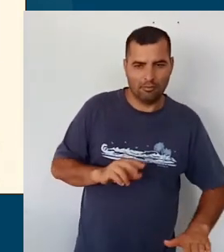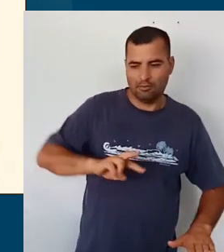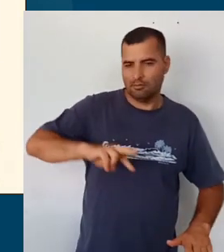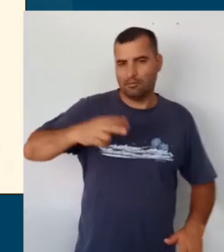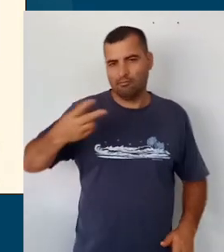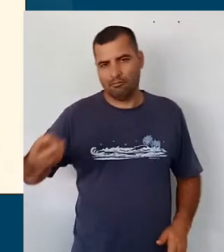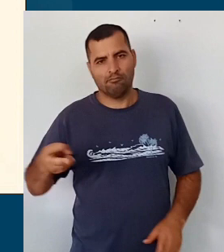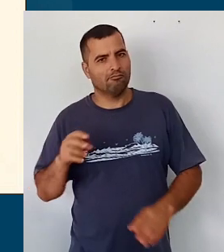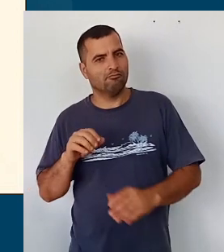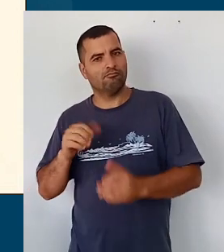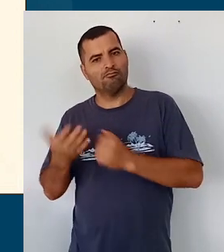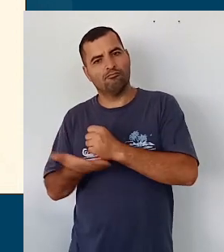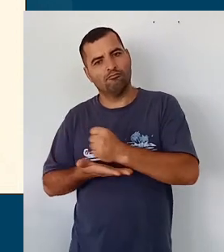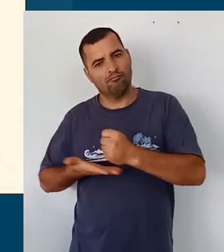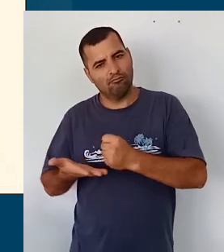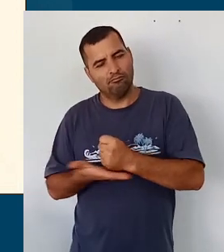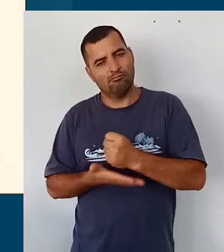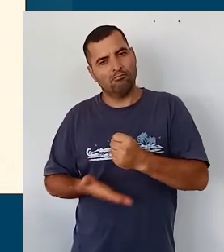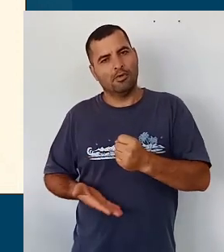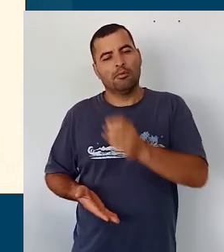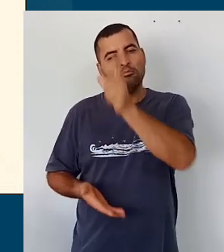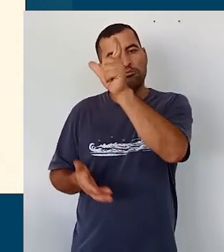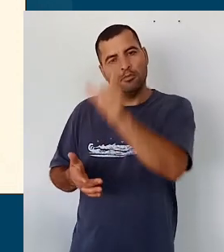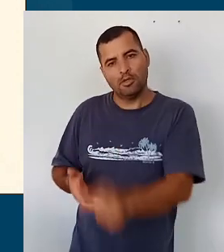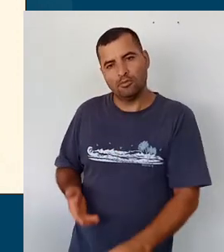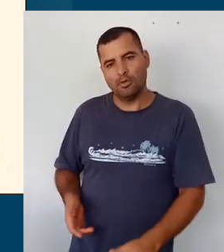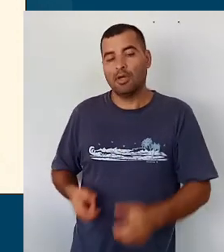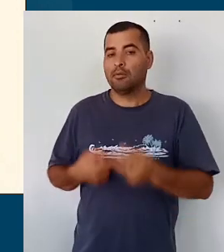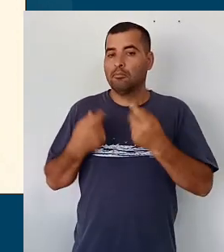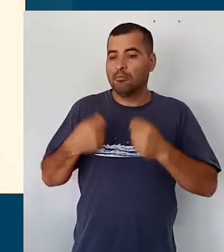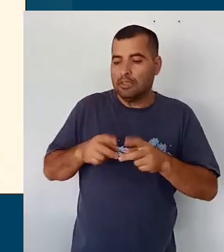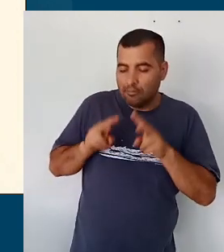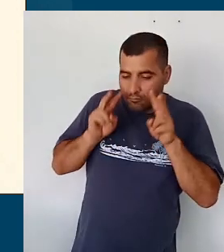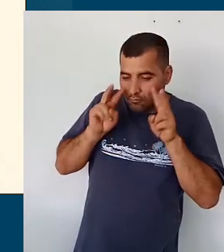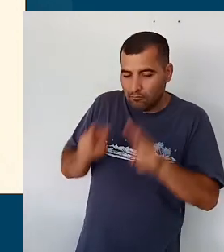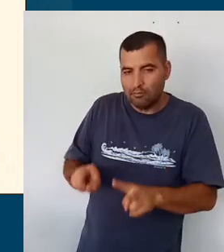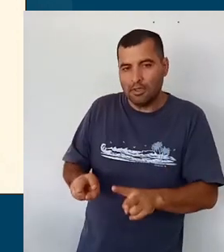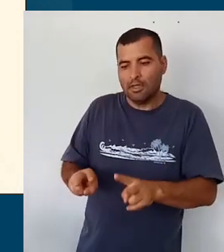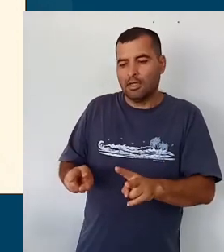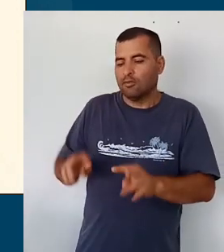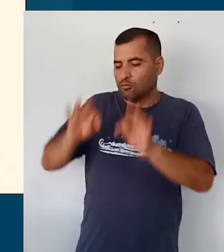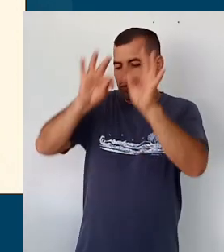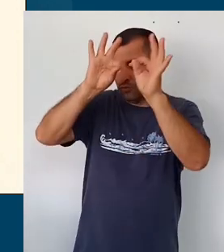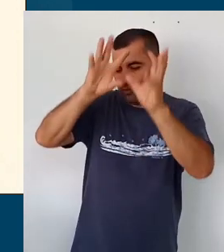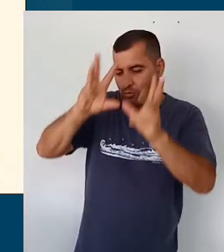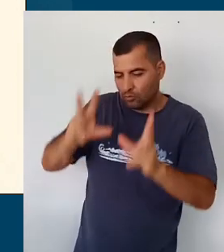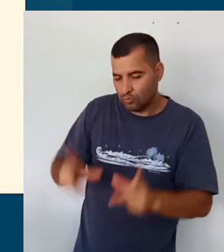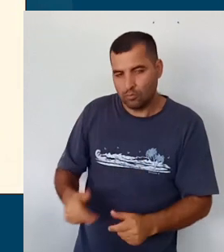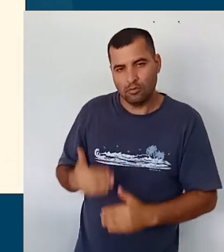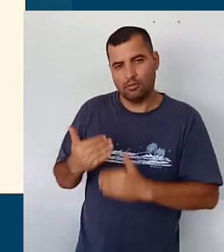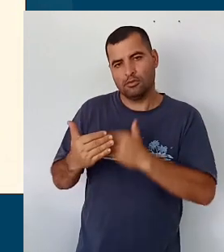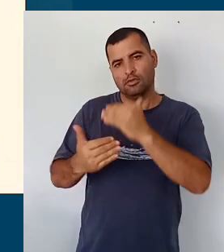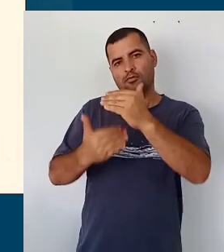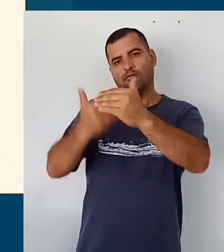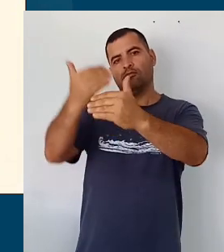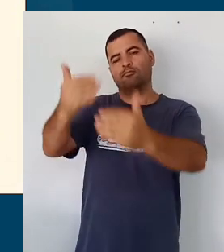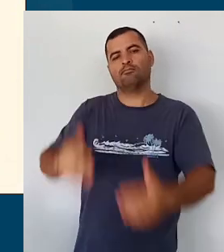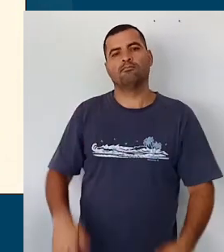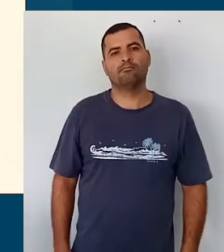como um ser humano que precisa ser olhado na sua integralidade, em todo o seu desenvolvimento.